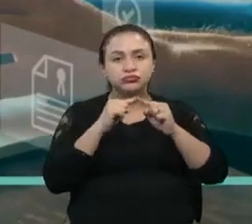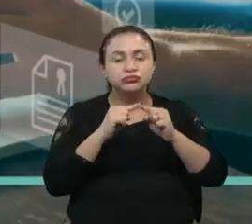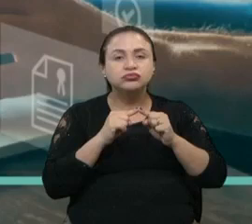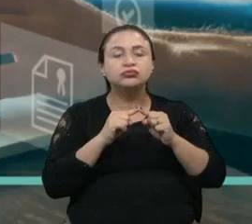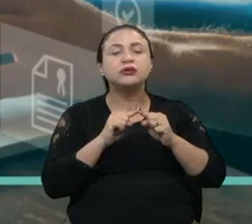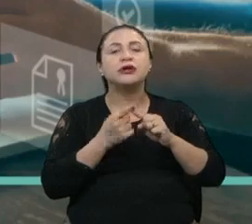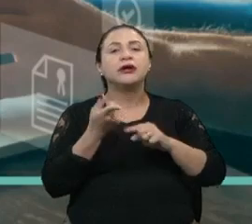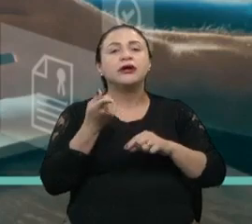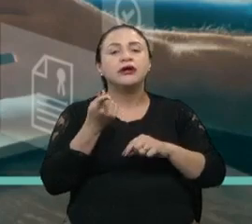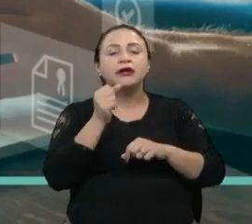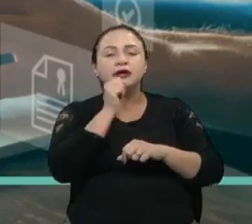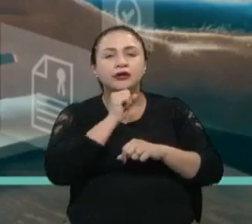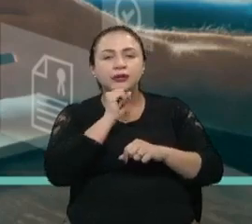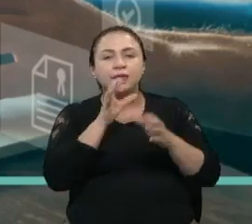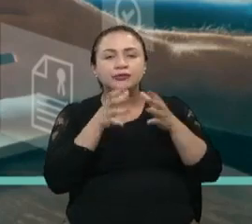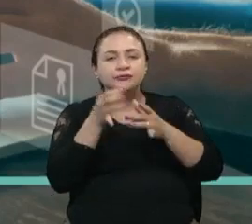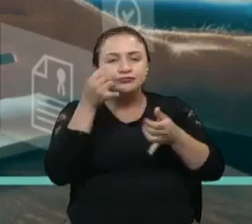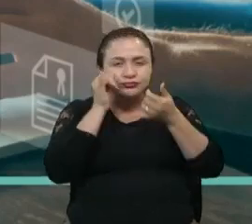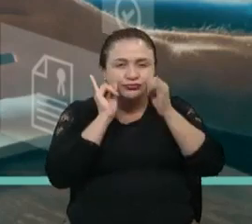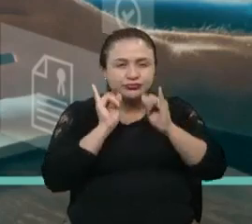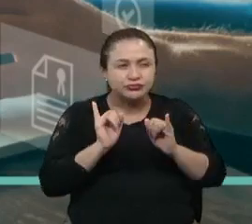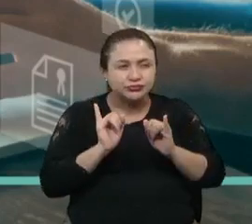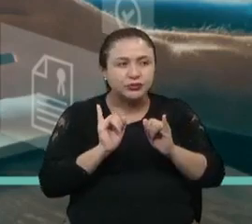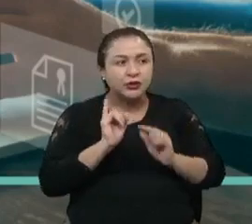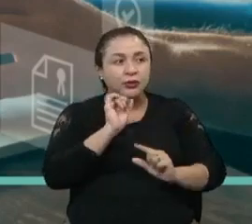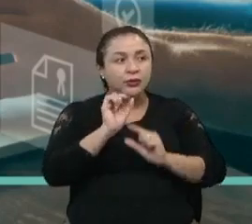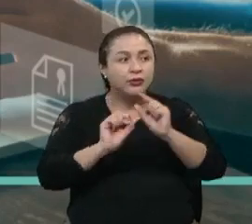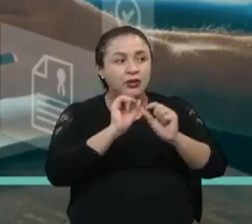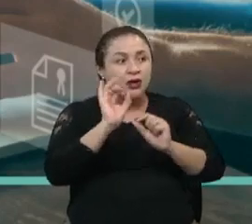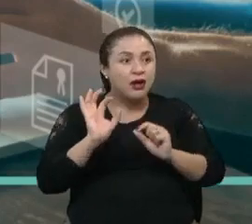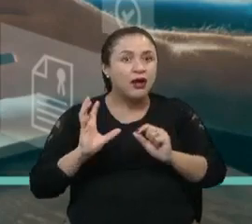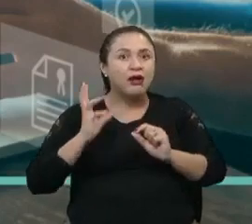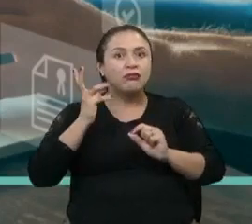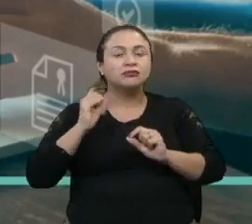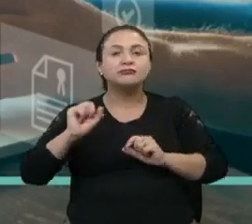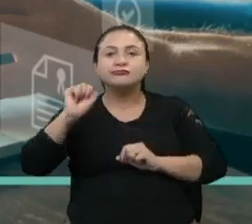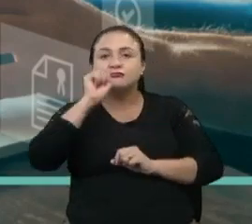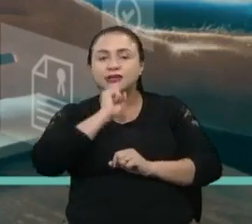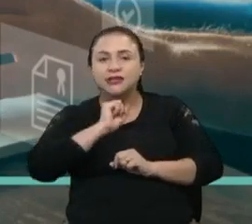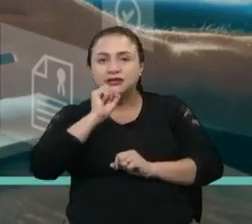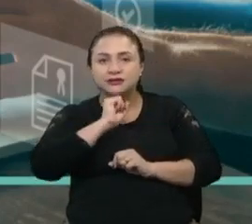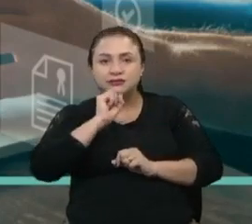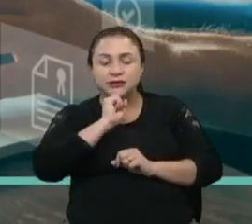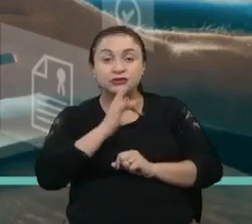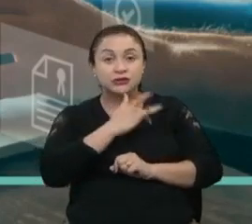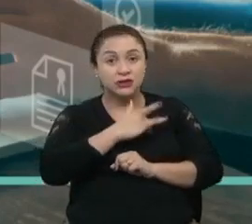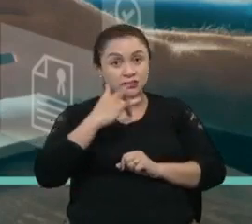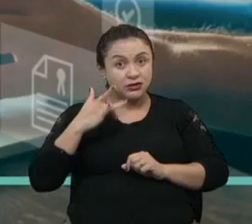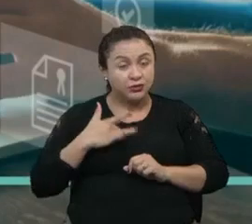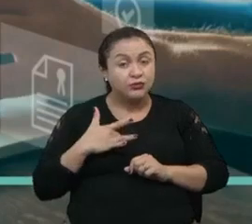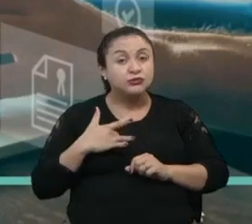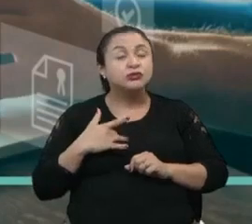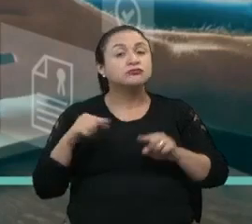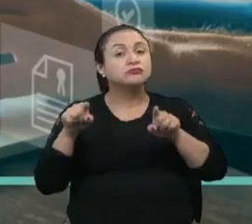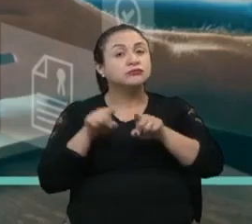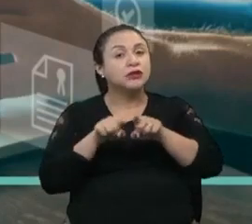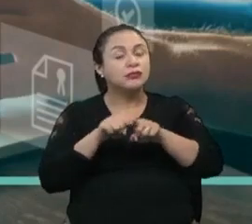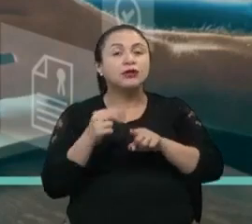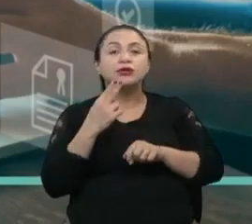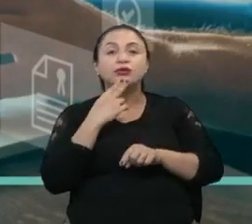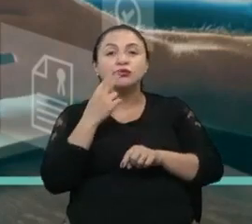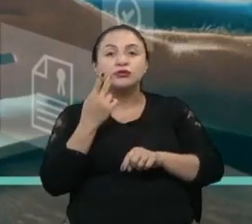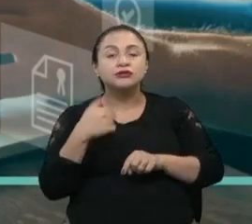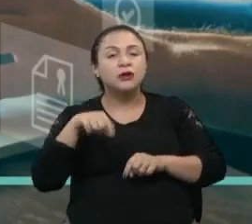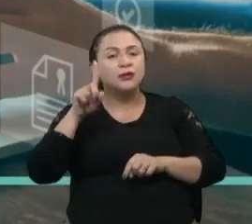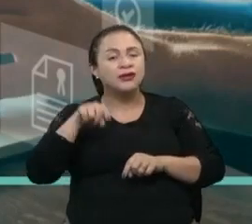preventiva, as repercussões do envelhecimento na saúde e nutrição que são